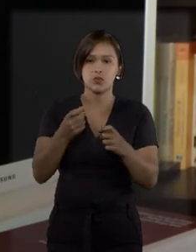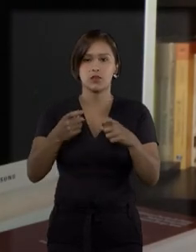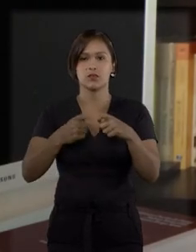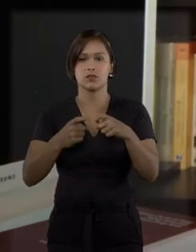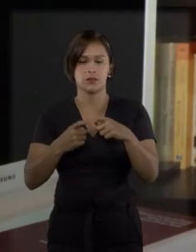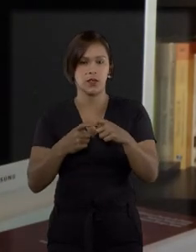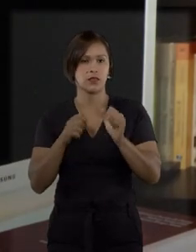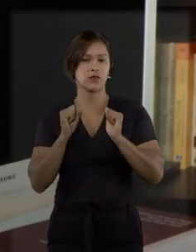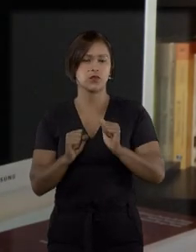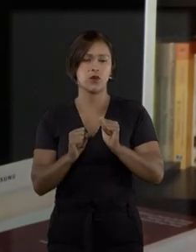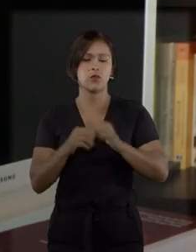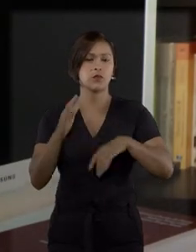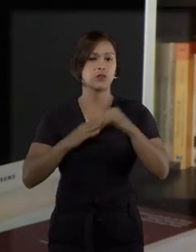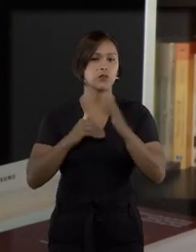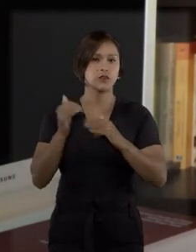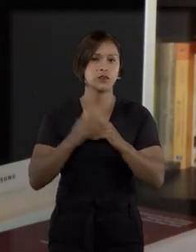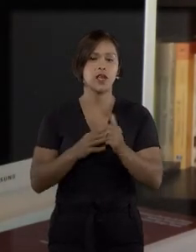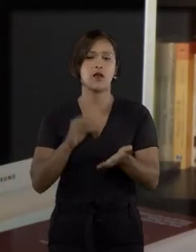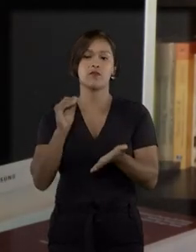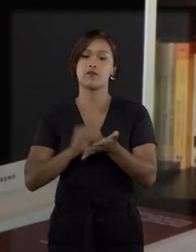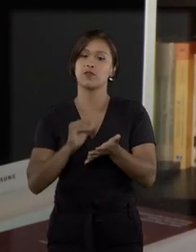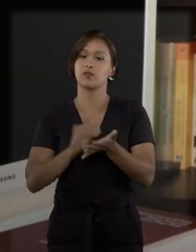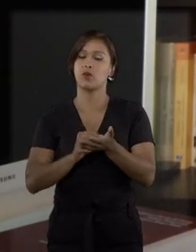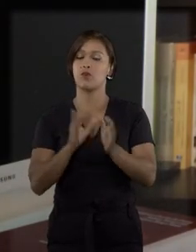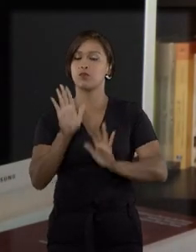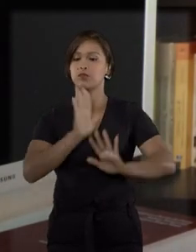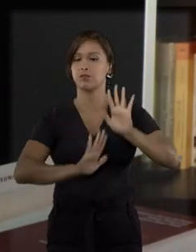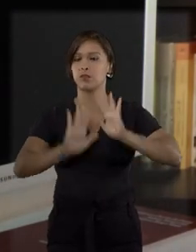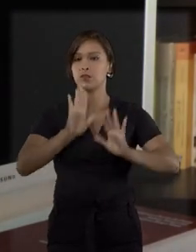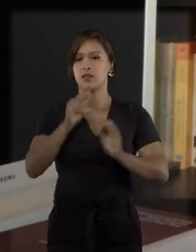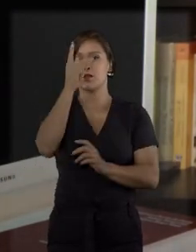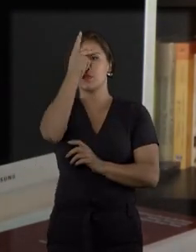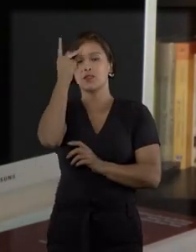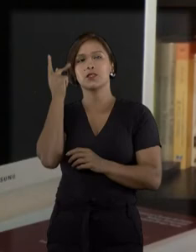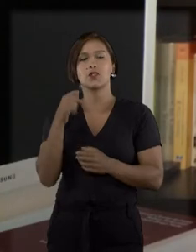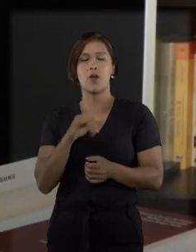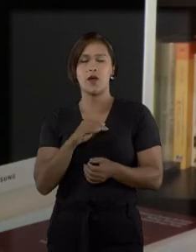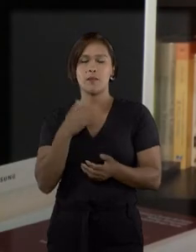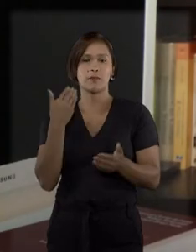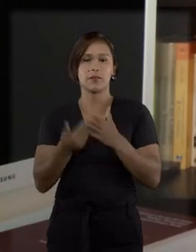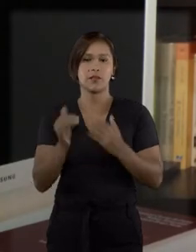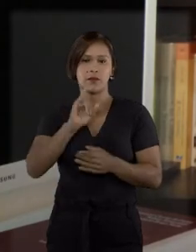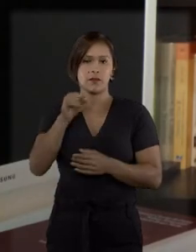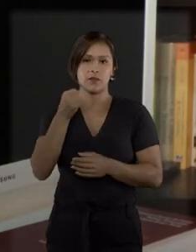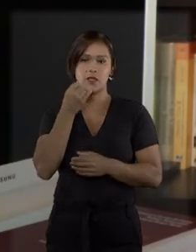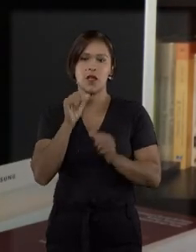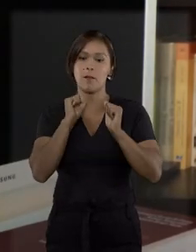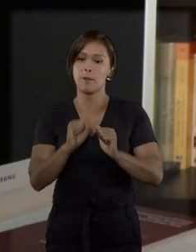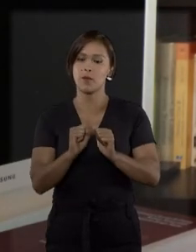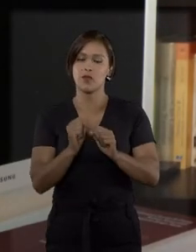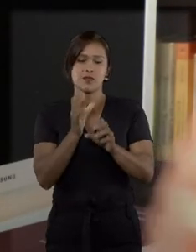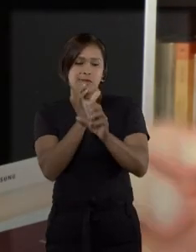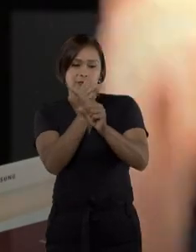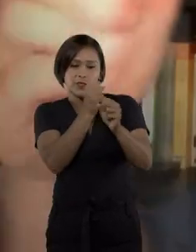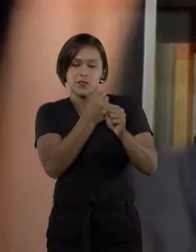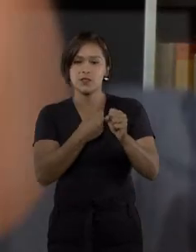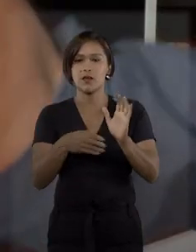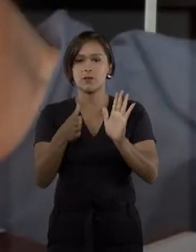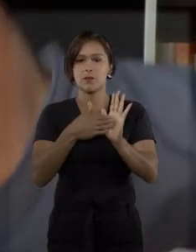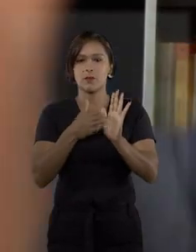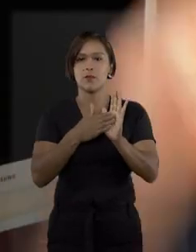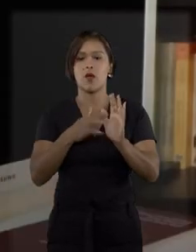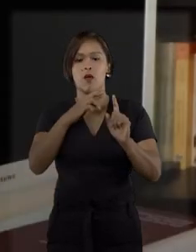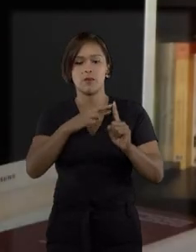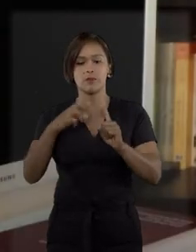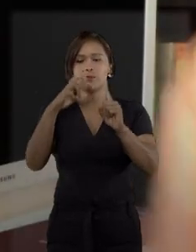deixou de realizar um tratamento, a pessoa perdeu uma determinada chance, aí poderia ser uma prova pericial, testemunhal. Ou no